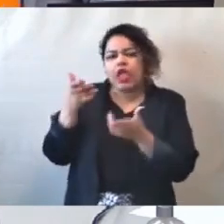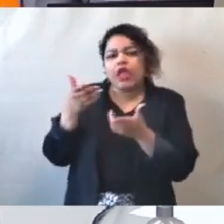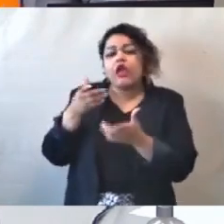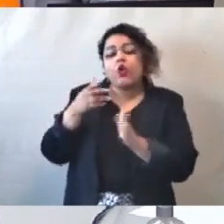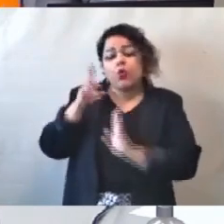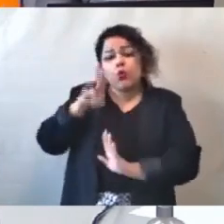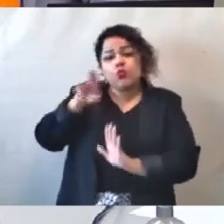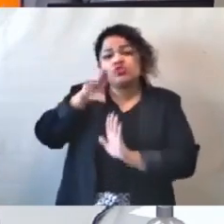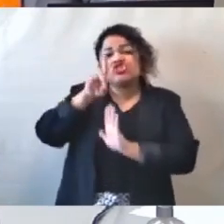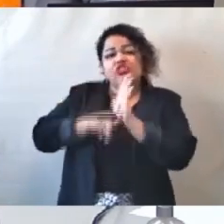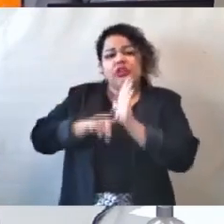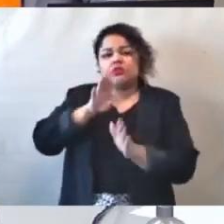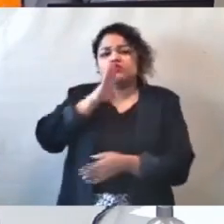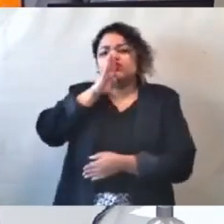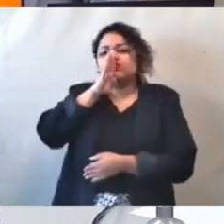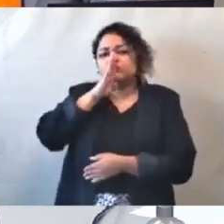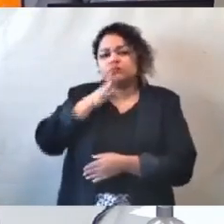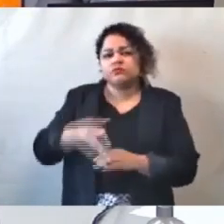permanecer em silêncio.